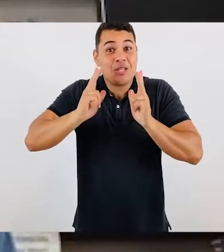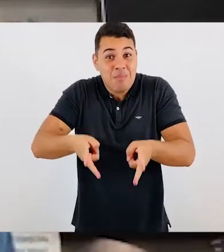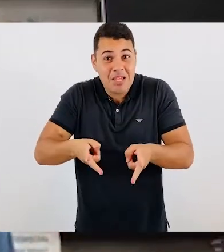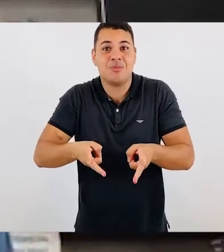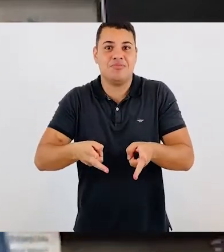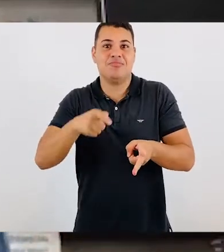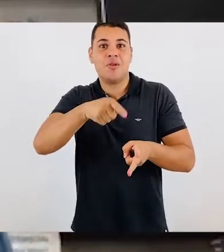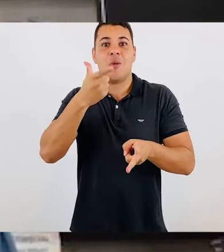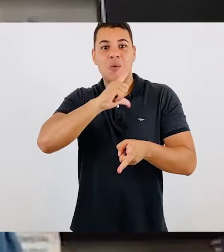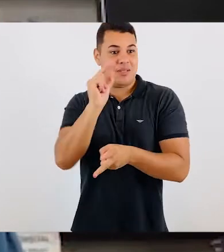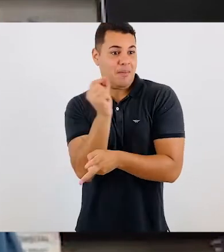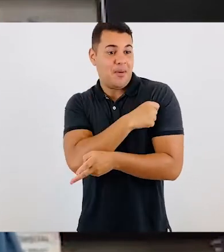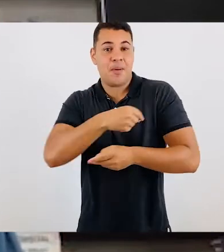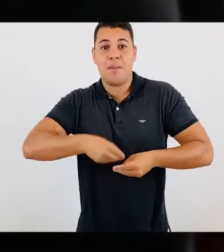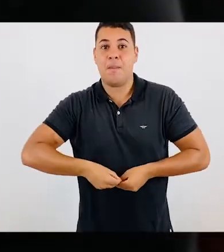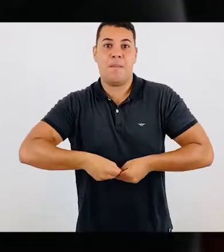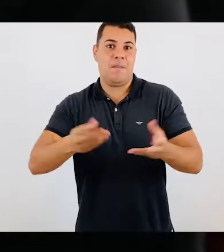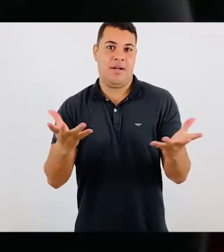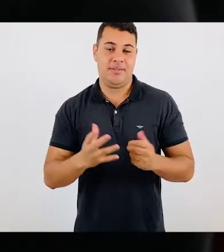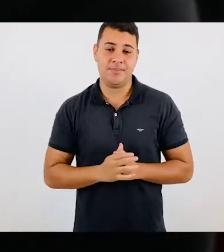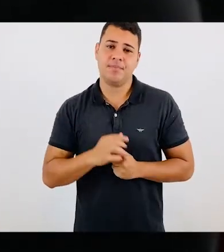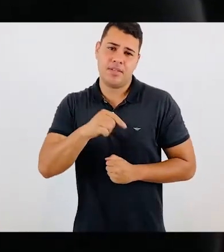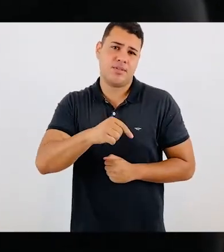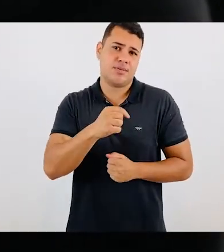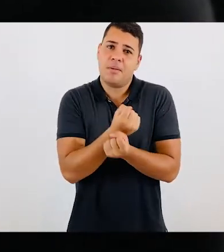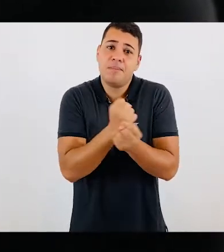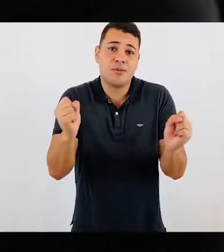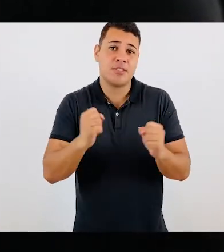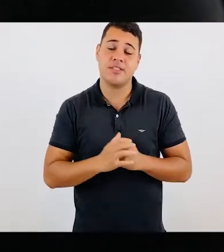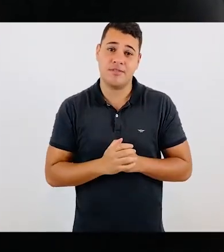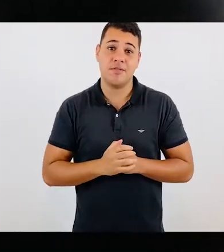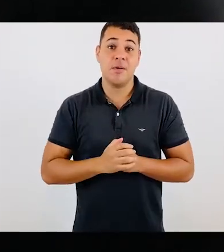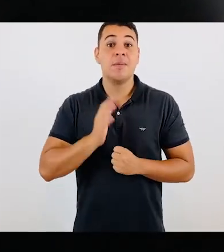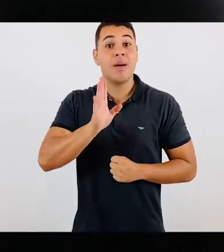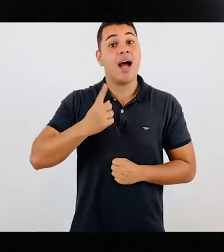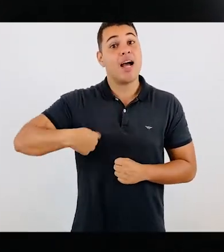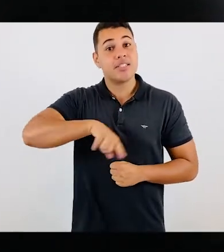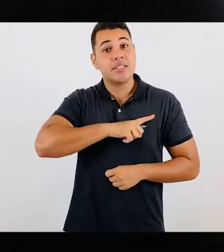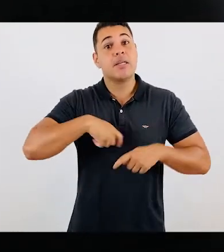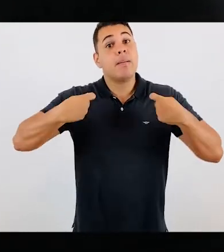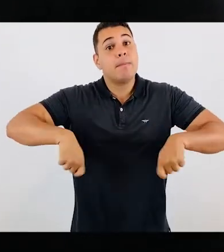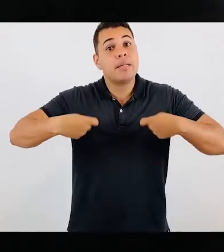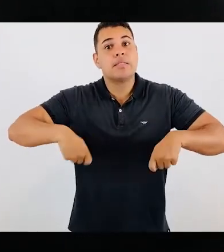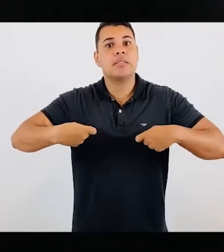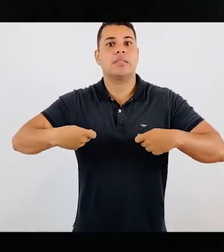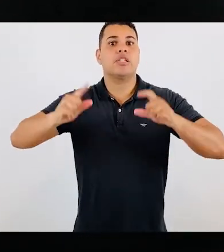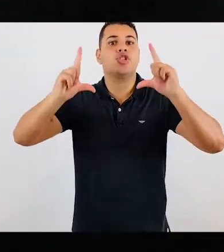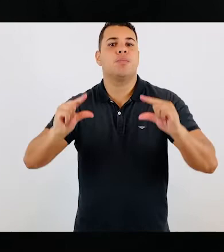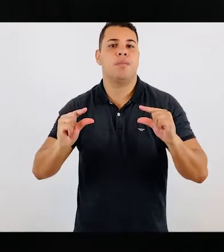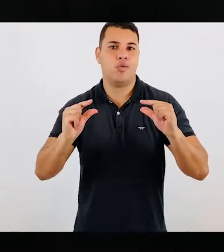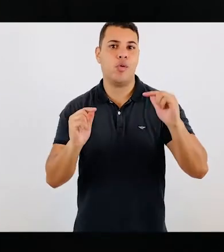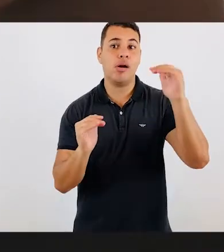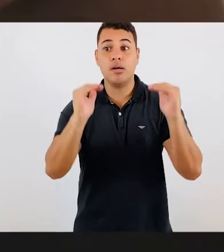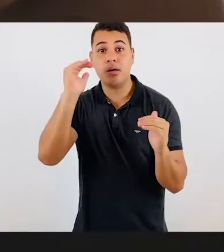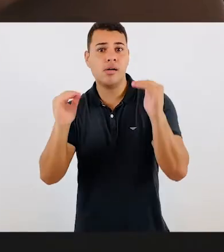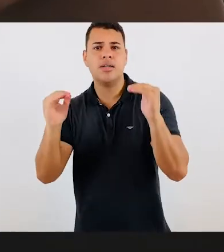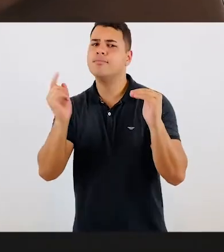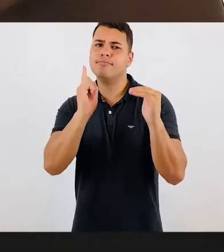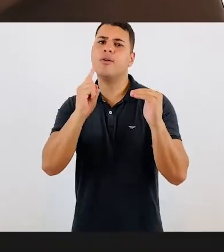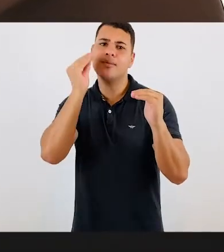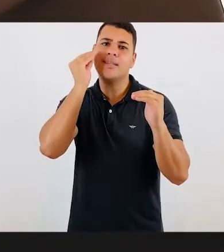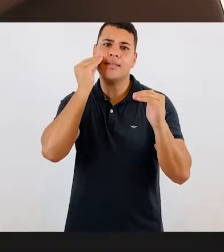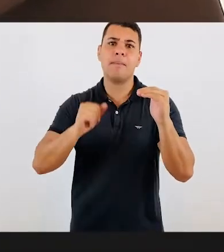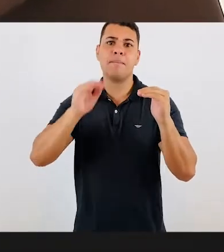É claro que isso é virtualmente impossível, mas nós precisamos realmente de mais equidade na